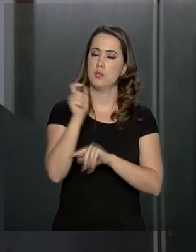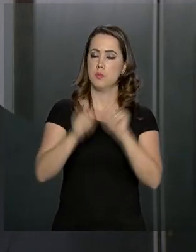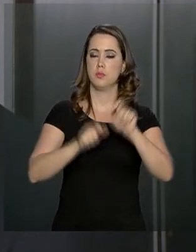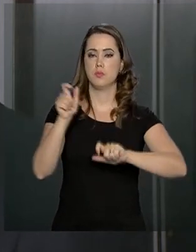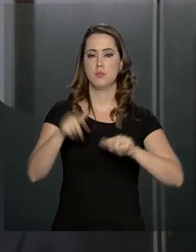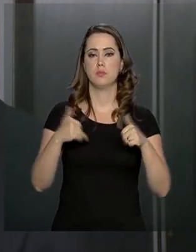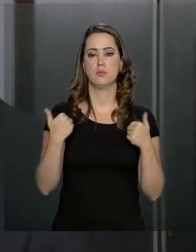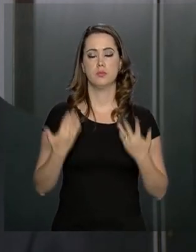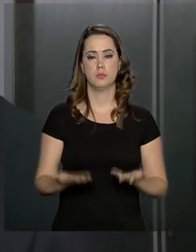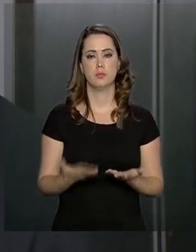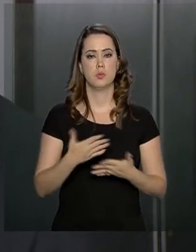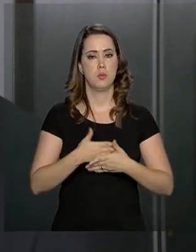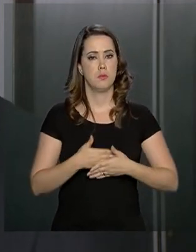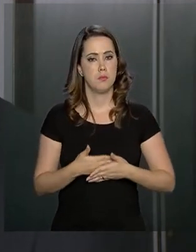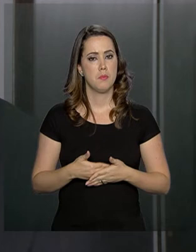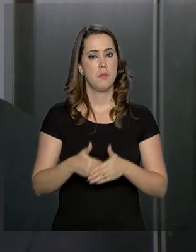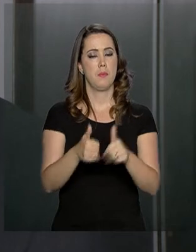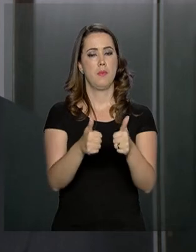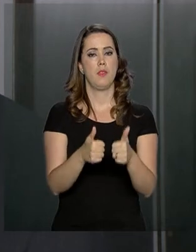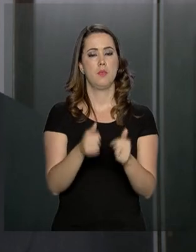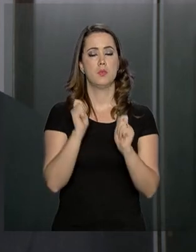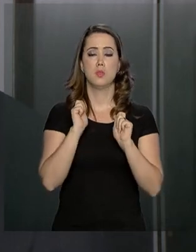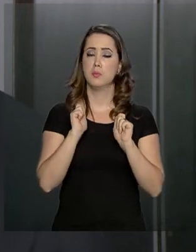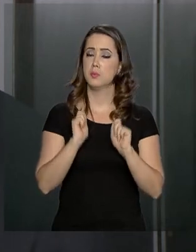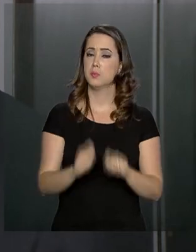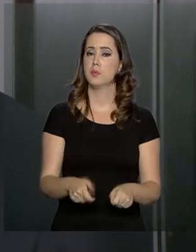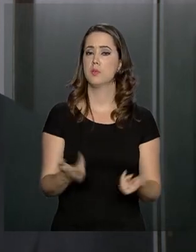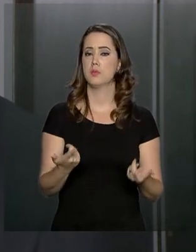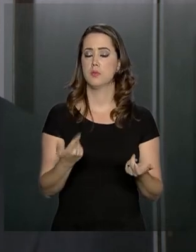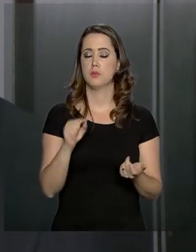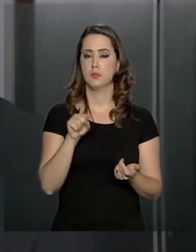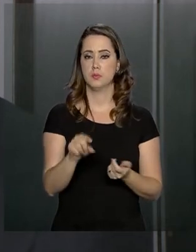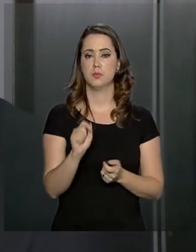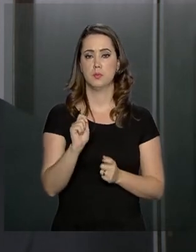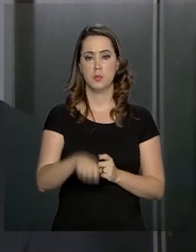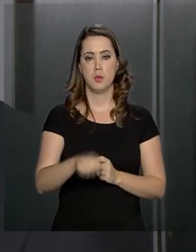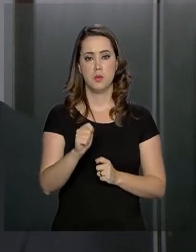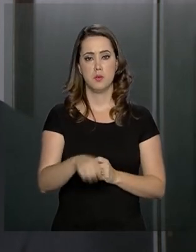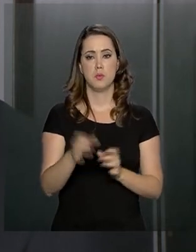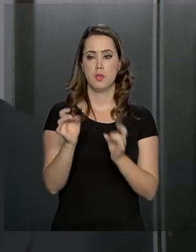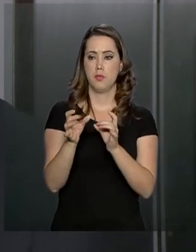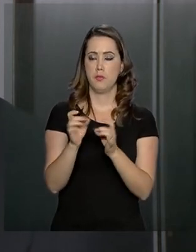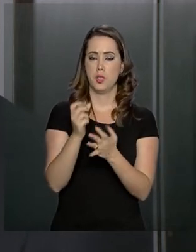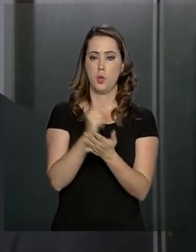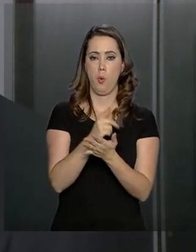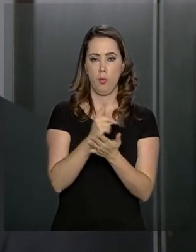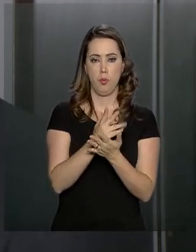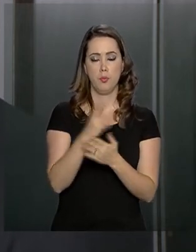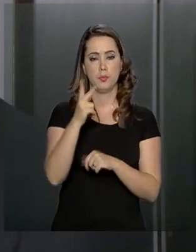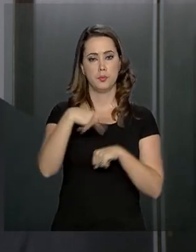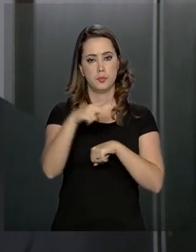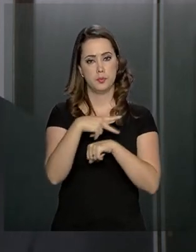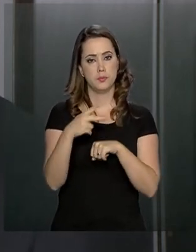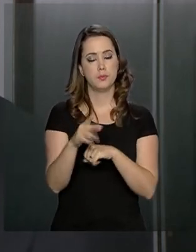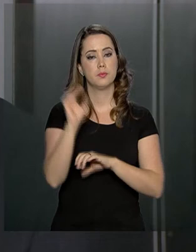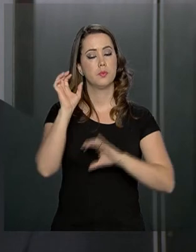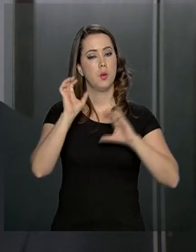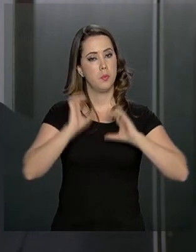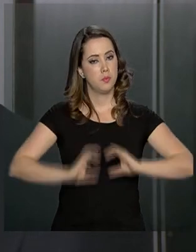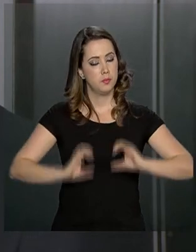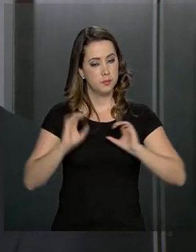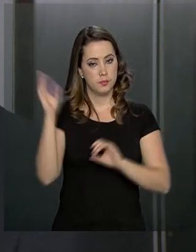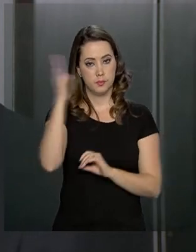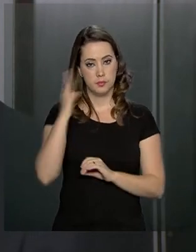pessoas, melhorando as condições de negócios para o país, para o cidadão